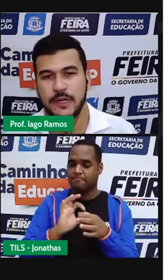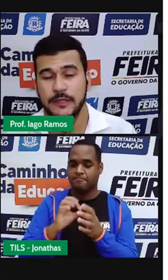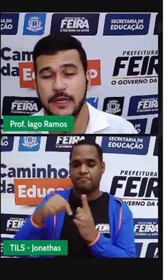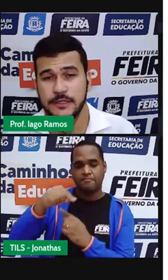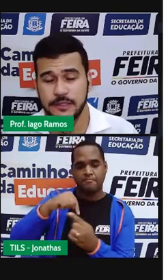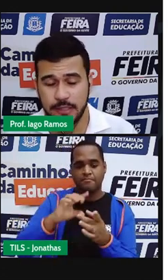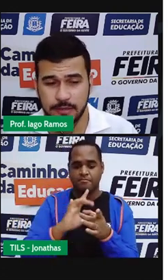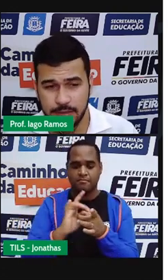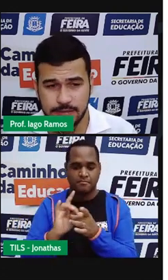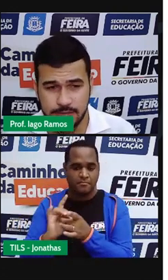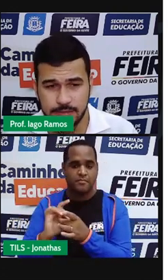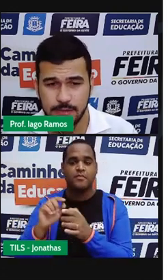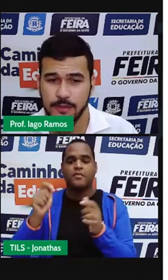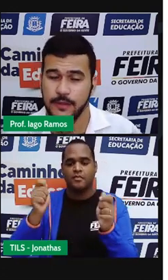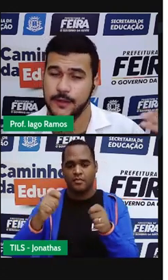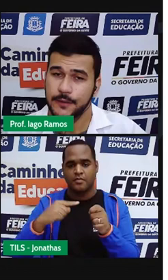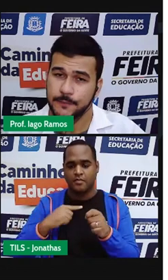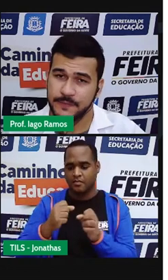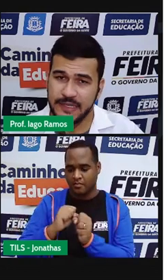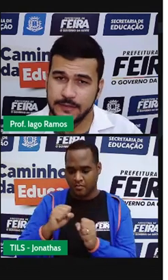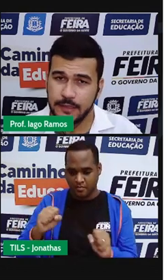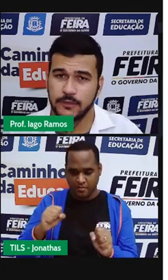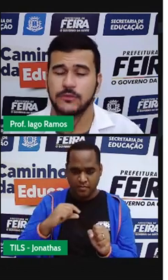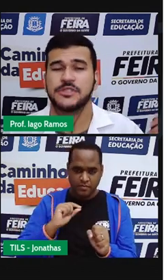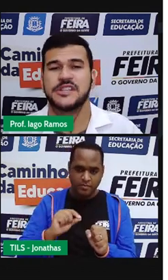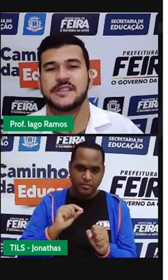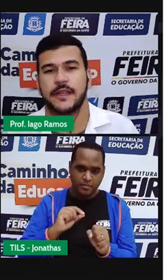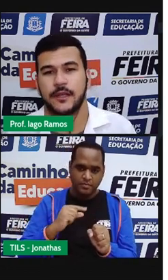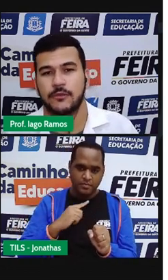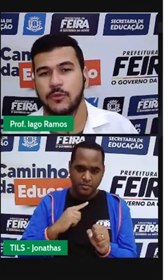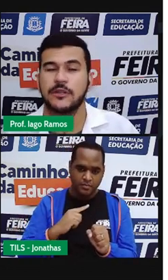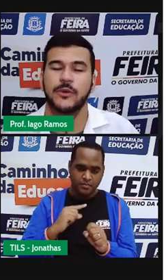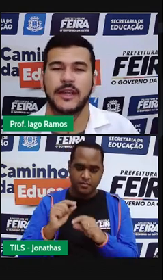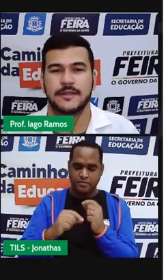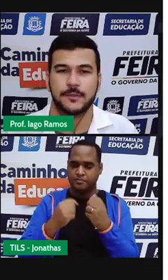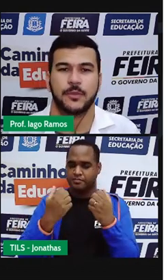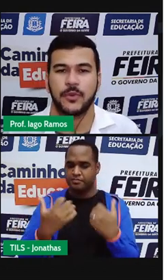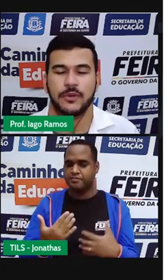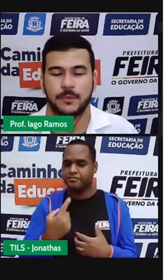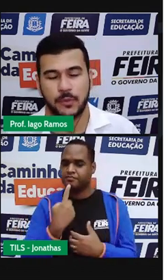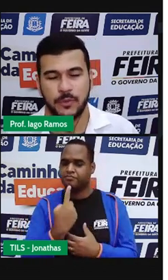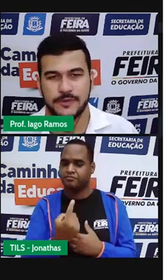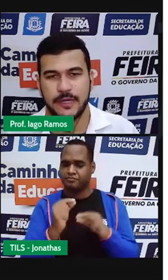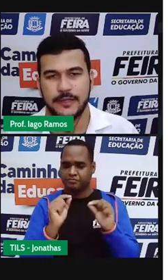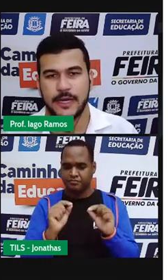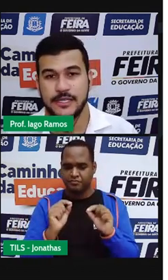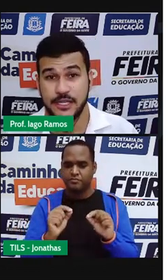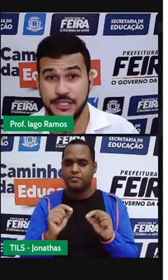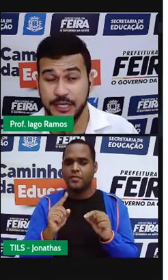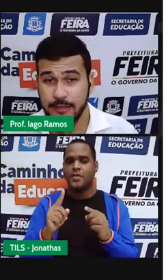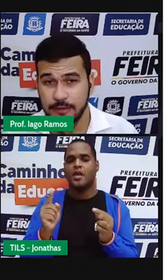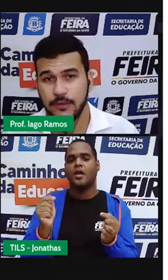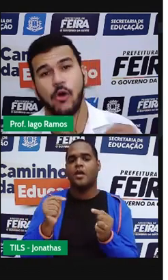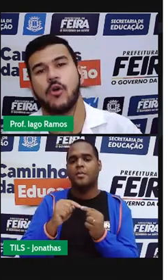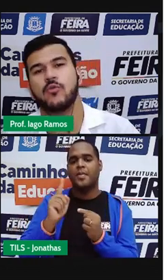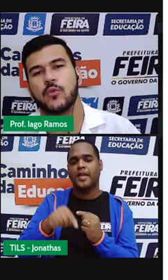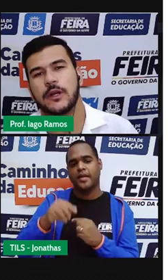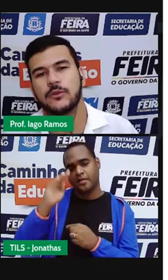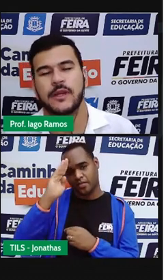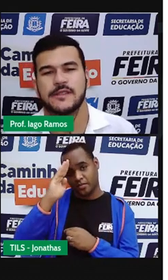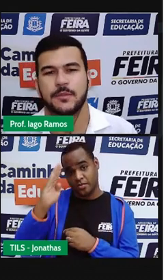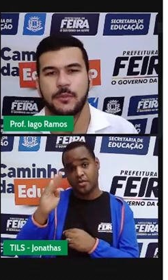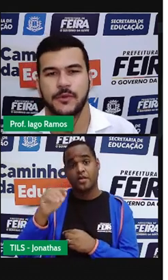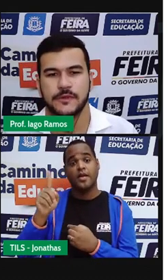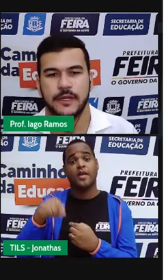proporcionalidade entre grandezas, tentando dizer quando é que essa proporcionalidade é direta ou